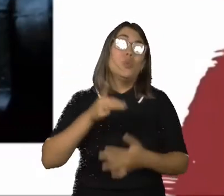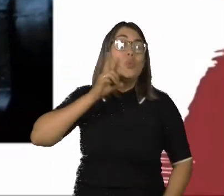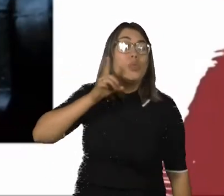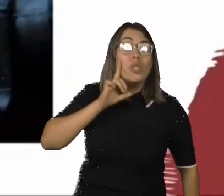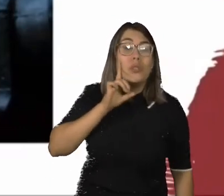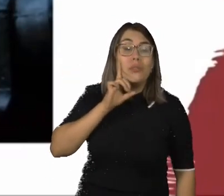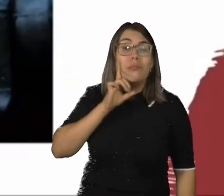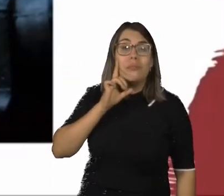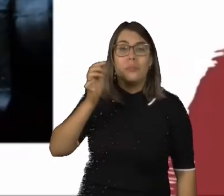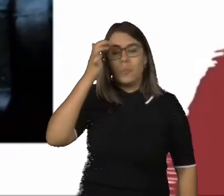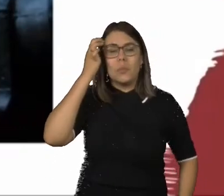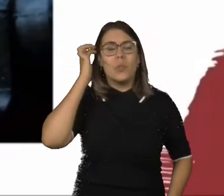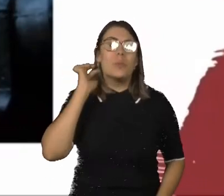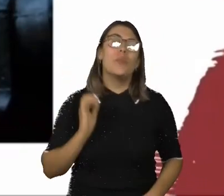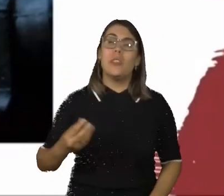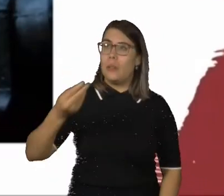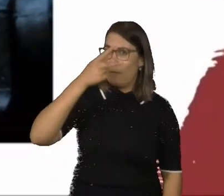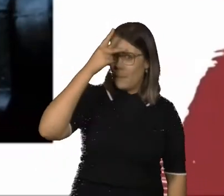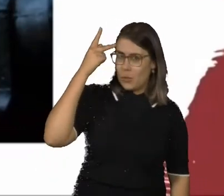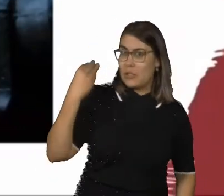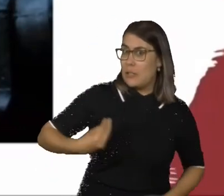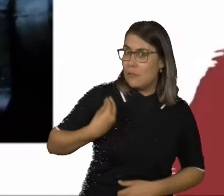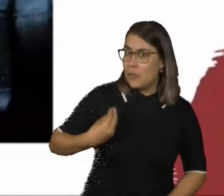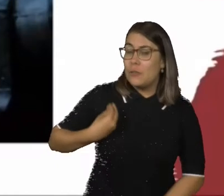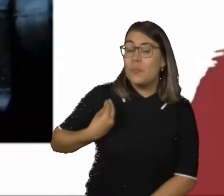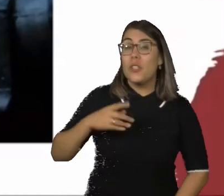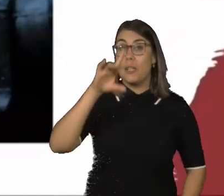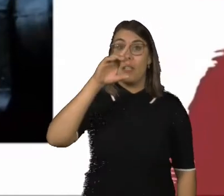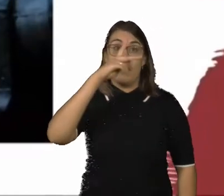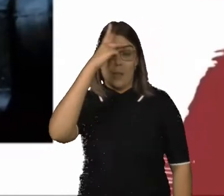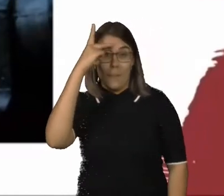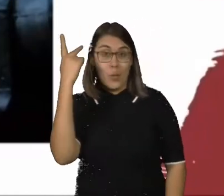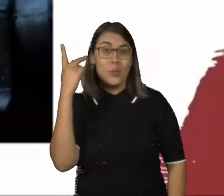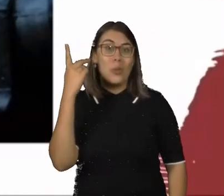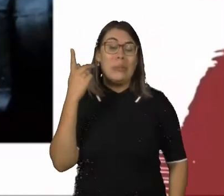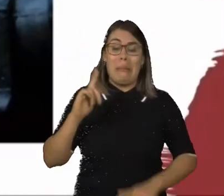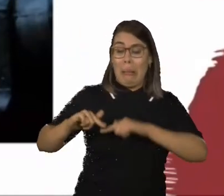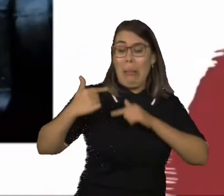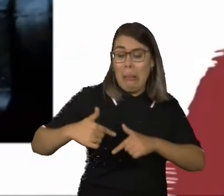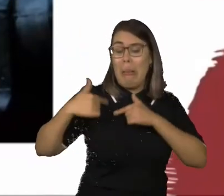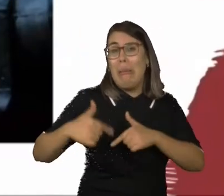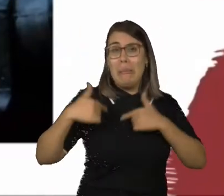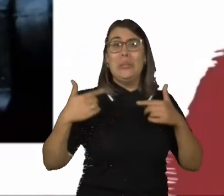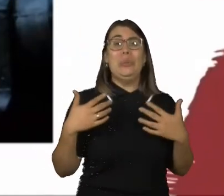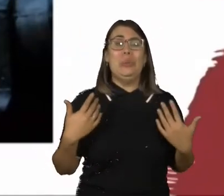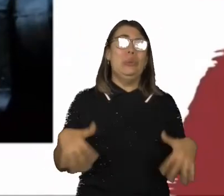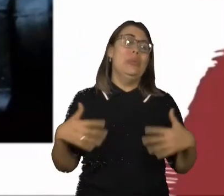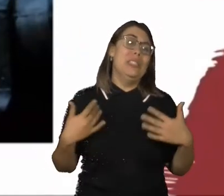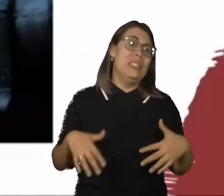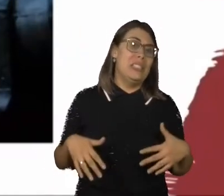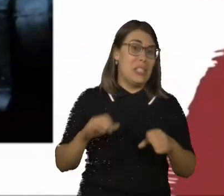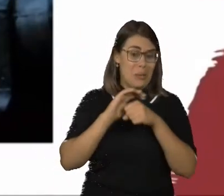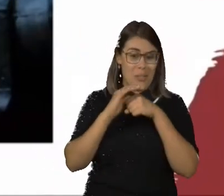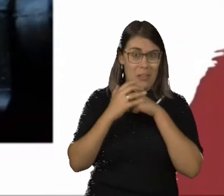Há pouco eu falava, tem pessoas que vivem e tem pessoas que sobrevivem. Agora, dentro da residência, em plena pandemia, a gente talvez dê muito